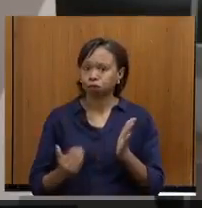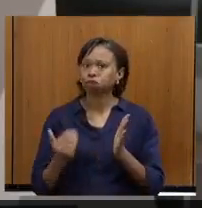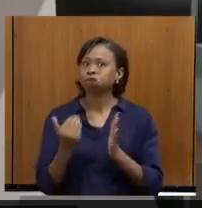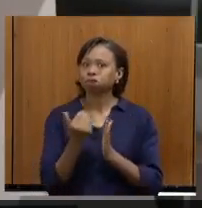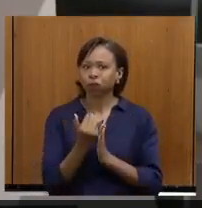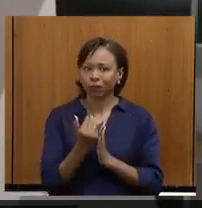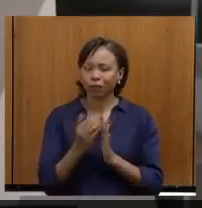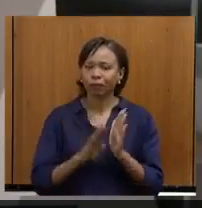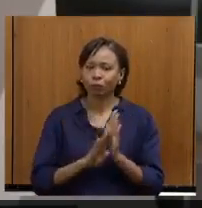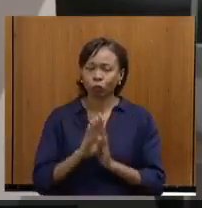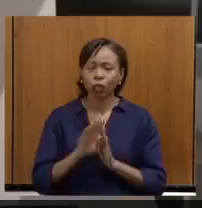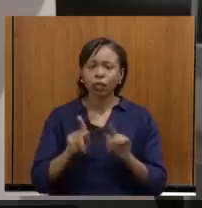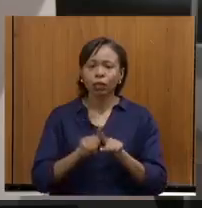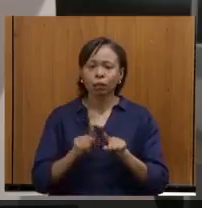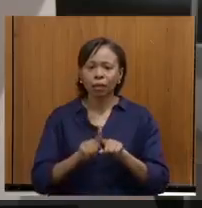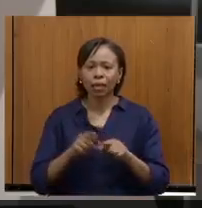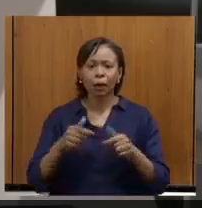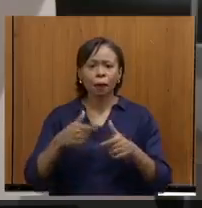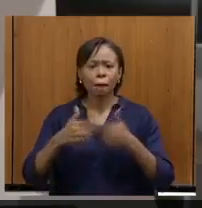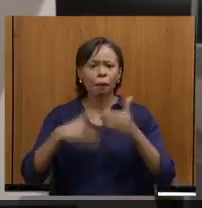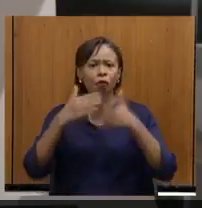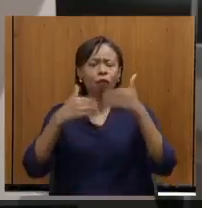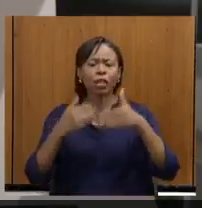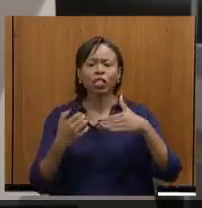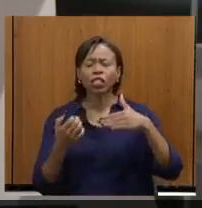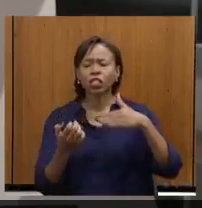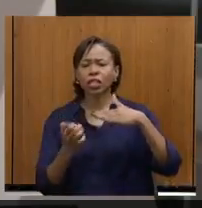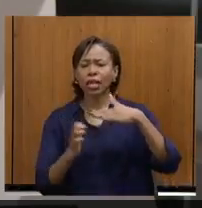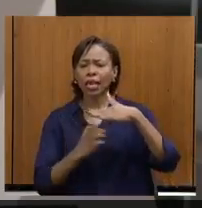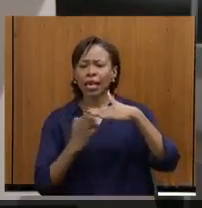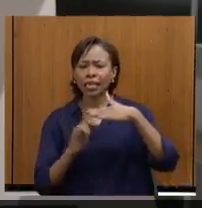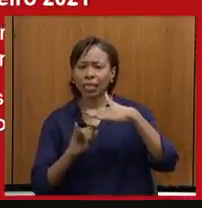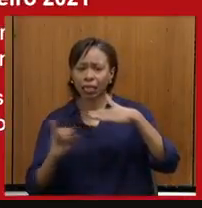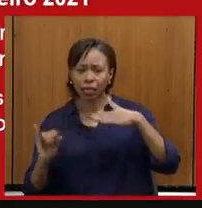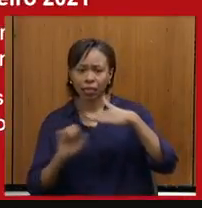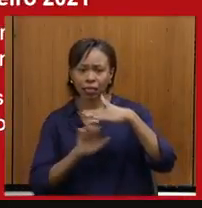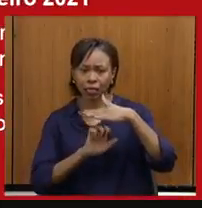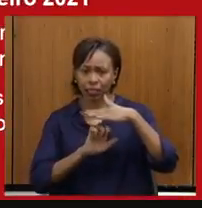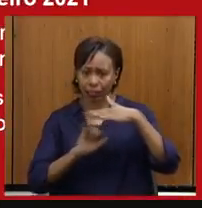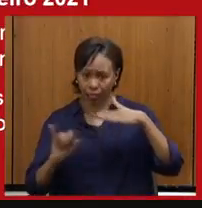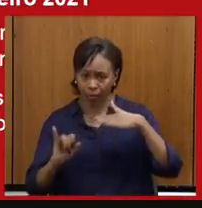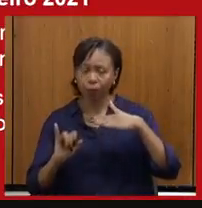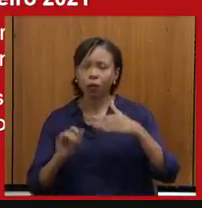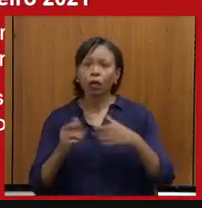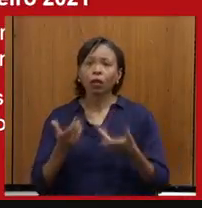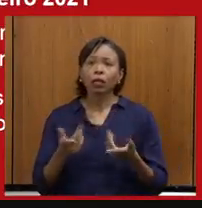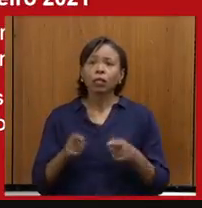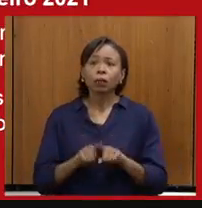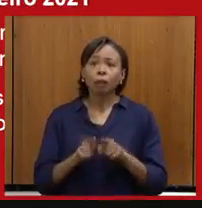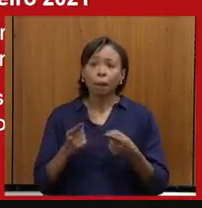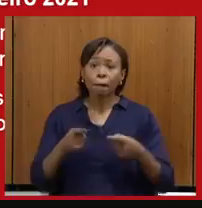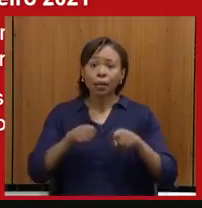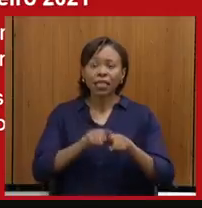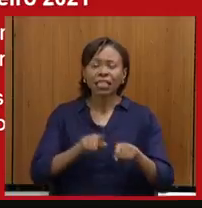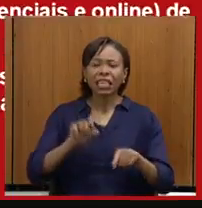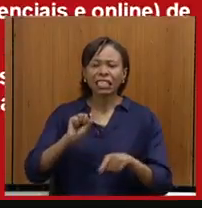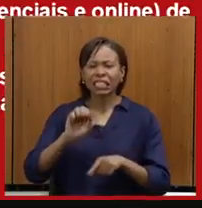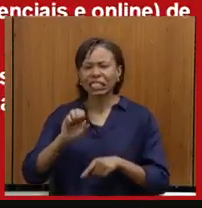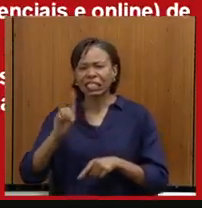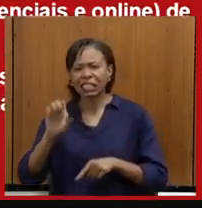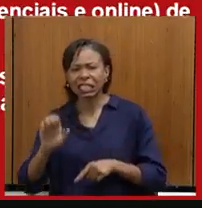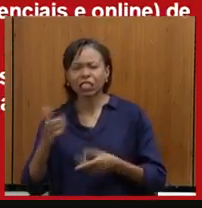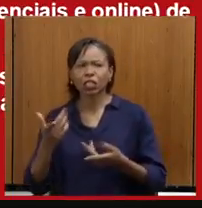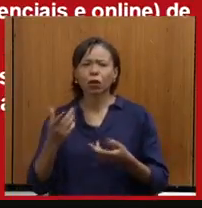Aceleração de startups, parceria com a sede, com o programa da sede. Pode passar. Museu Mineiro,